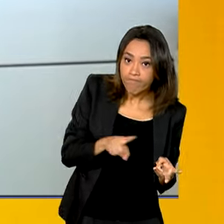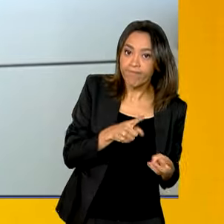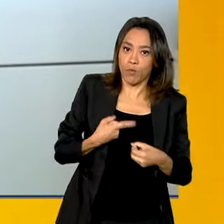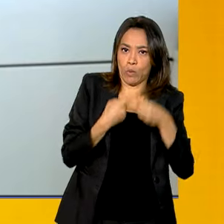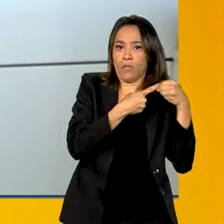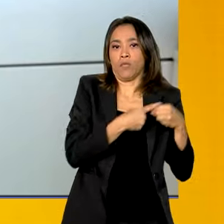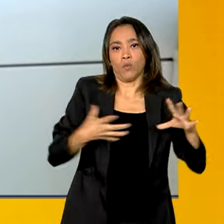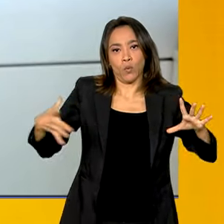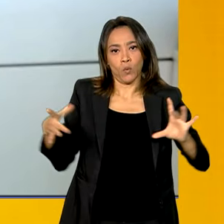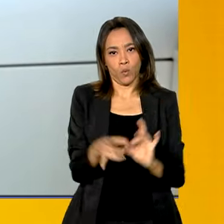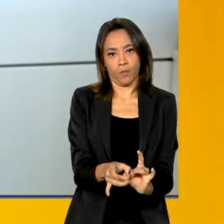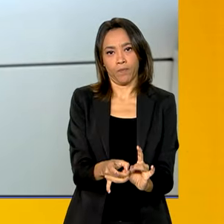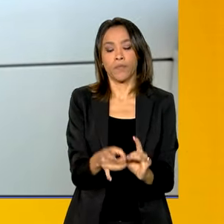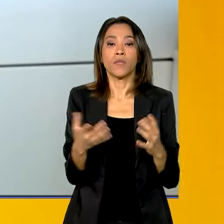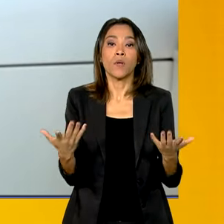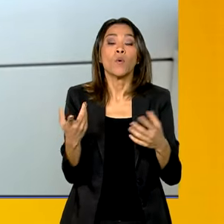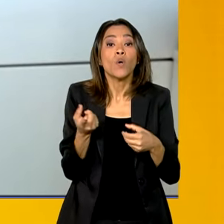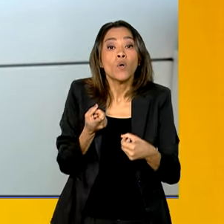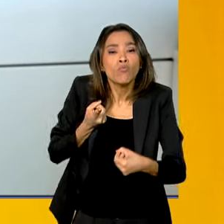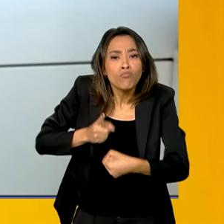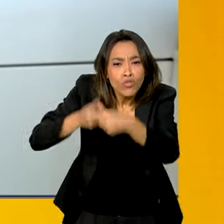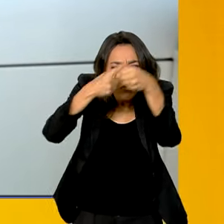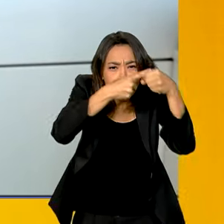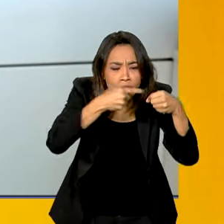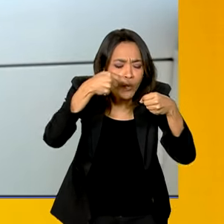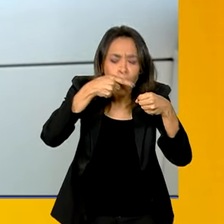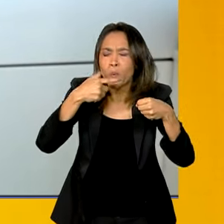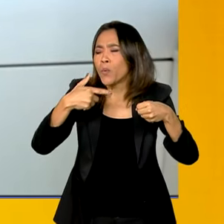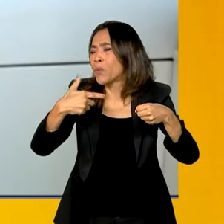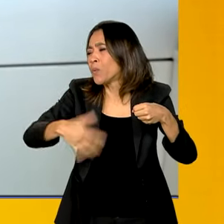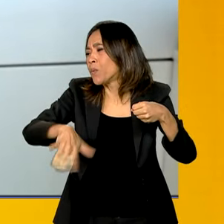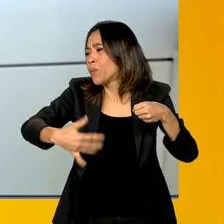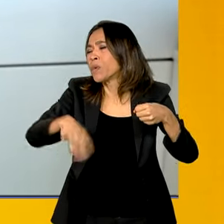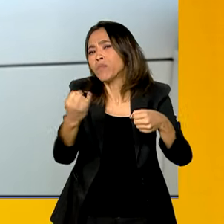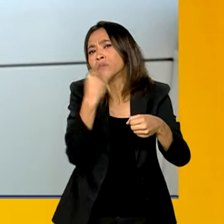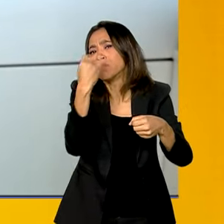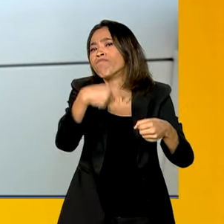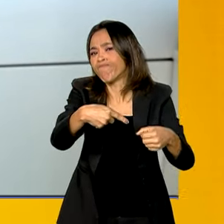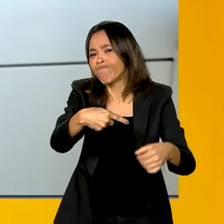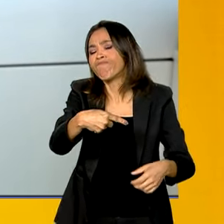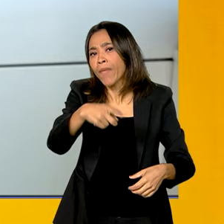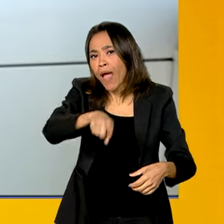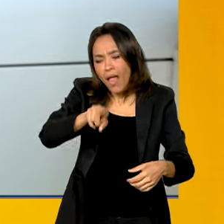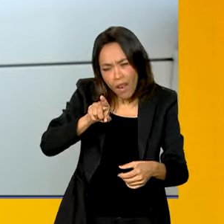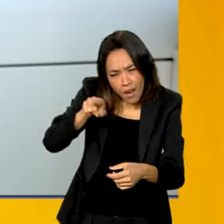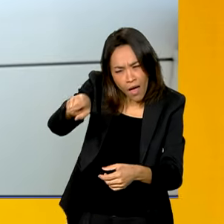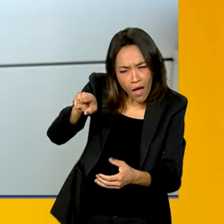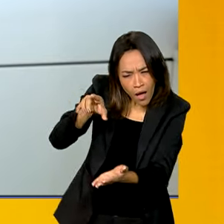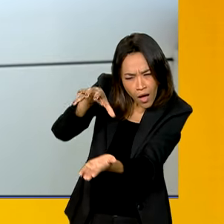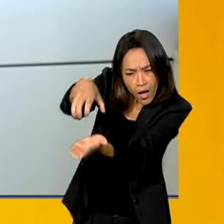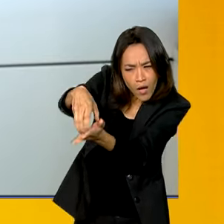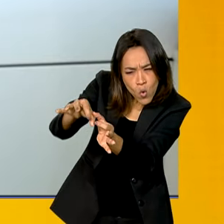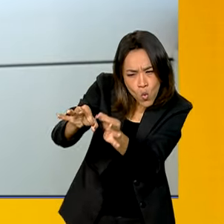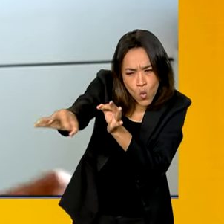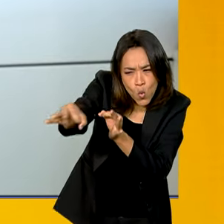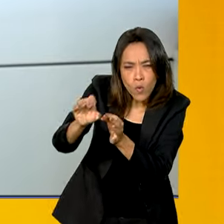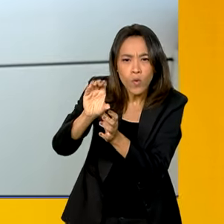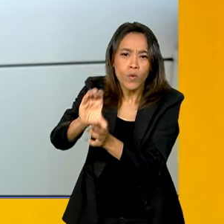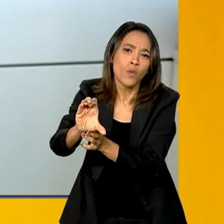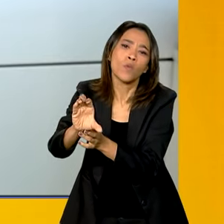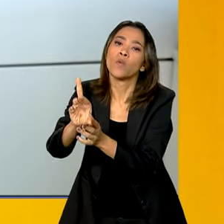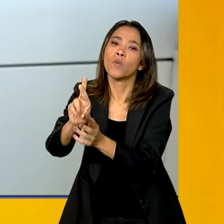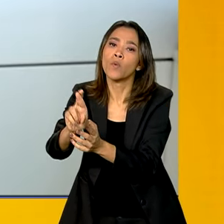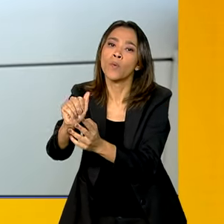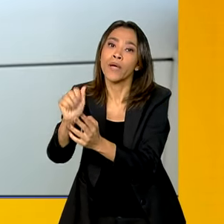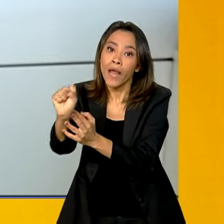E o município, ele tem um papel fundamental porque é exatamente no CRAS, naquela localidade, que existe